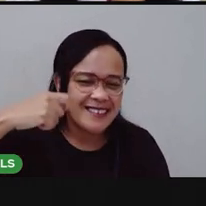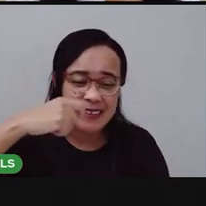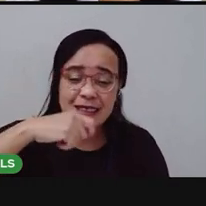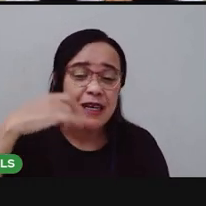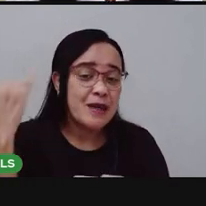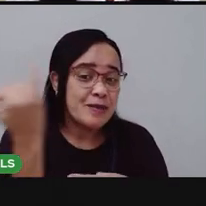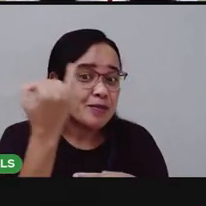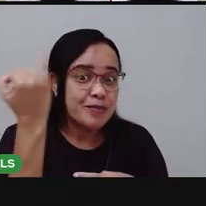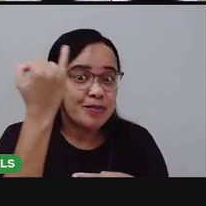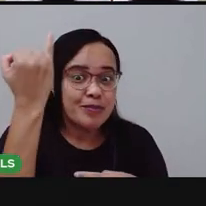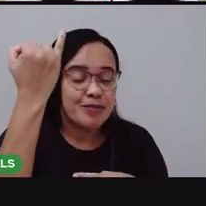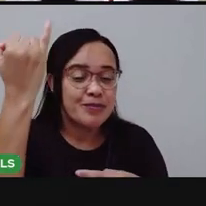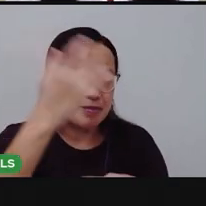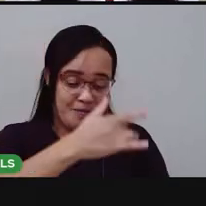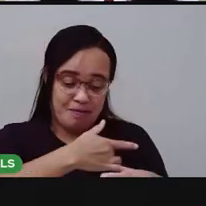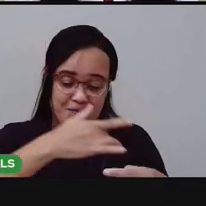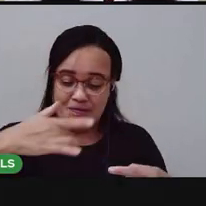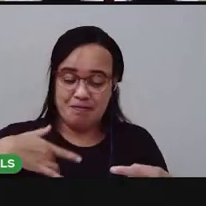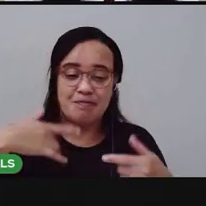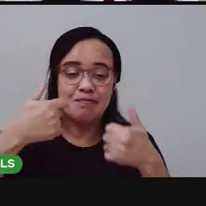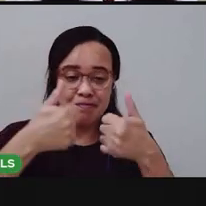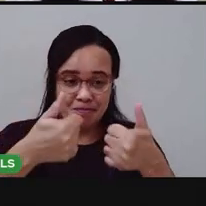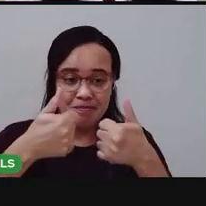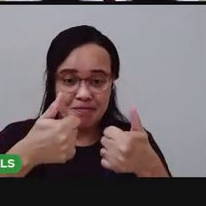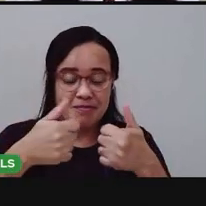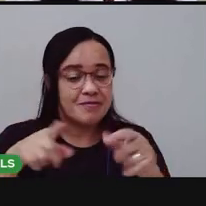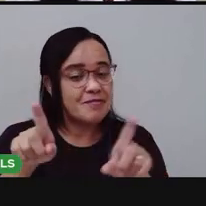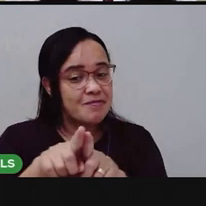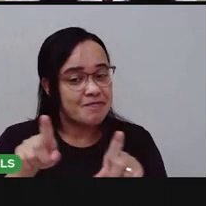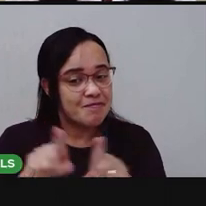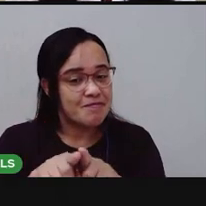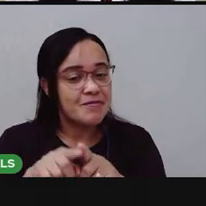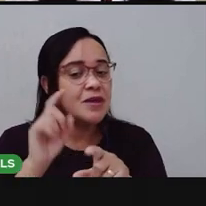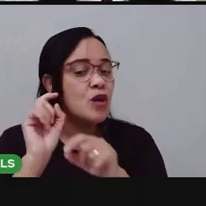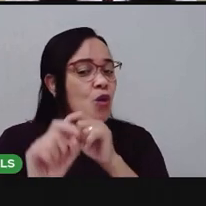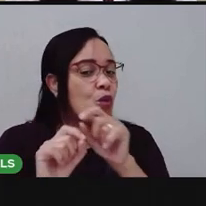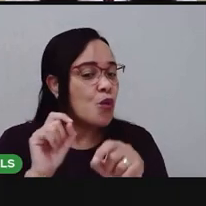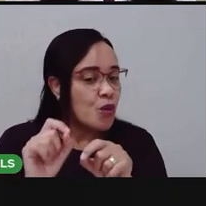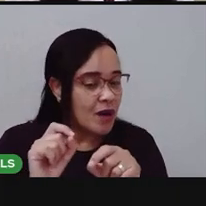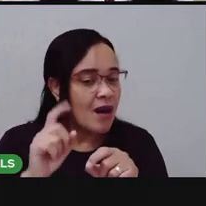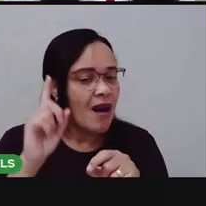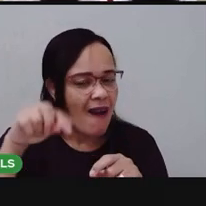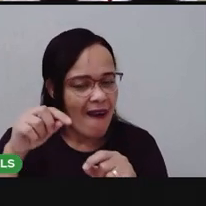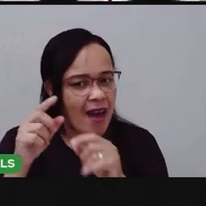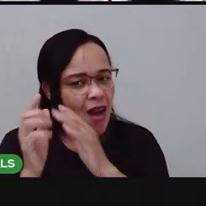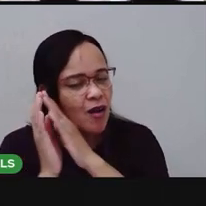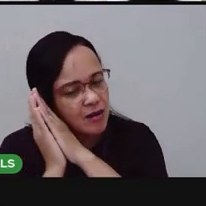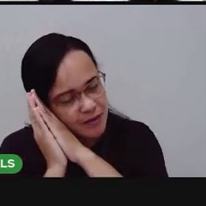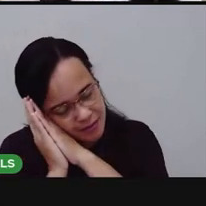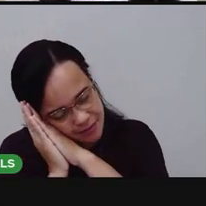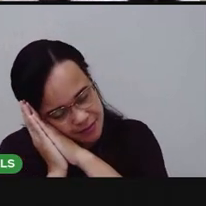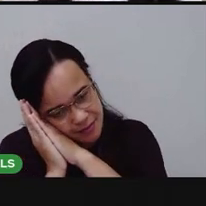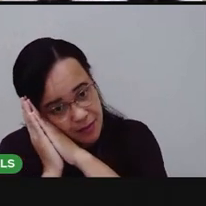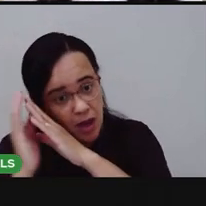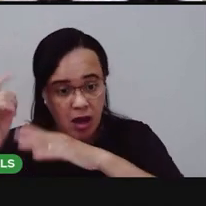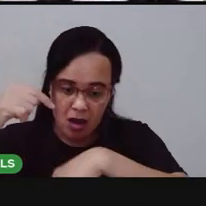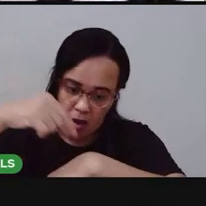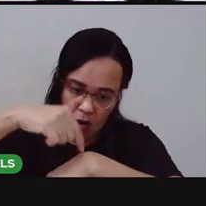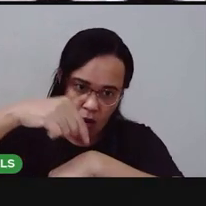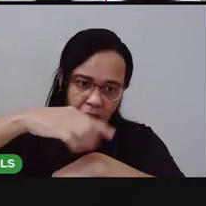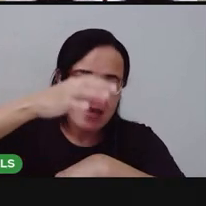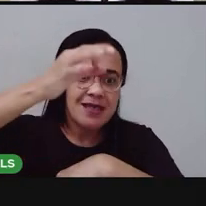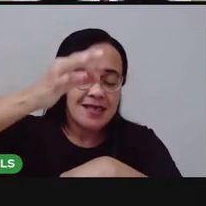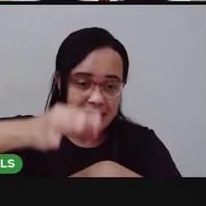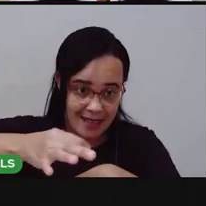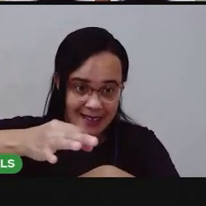para a nossa saúde. dormir, dormir bem, né? No horário. Agora, crianças, a gente tem